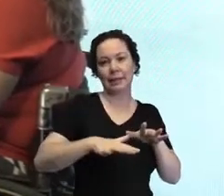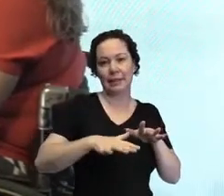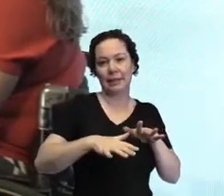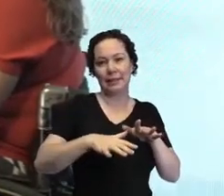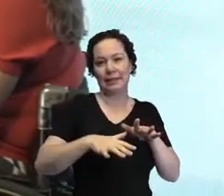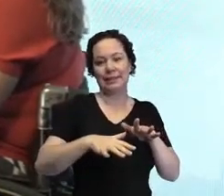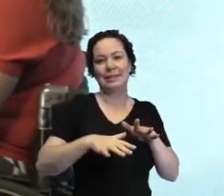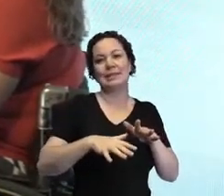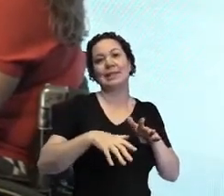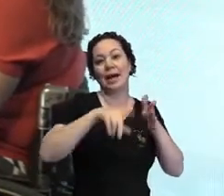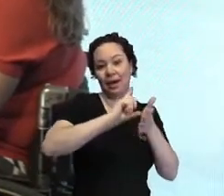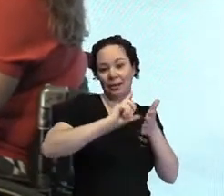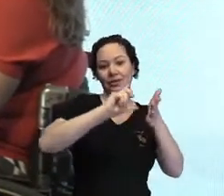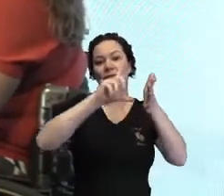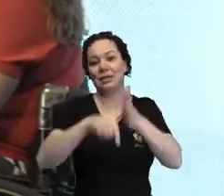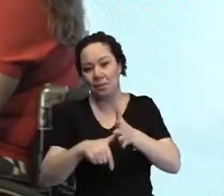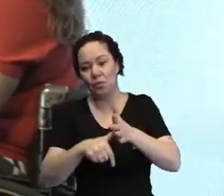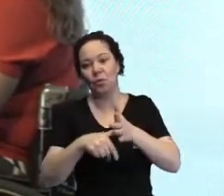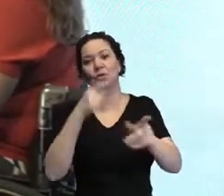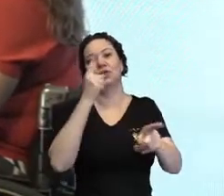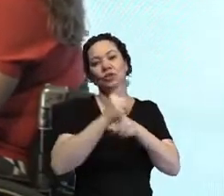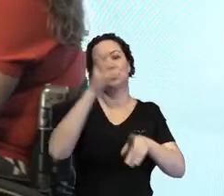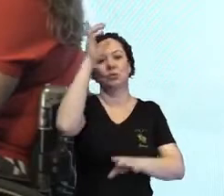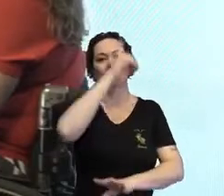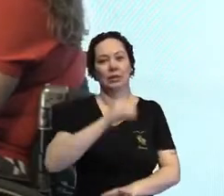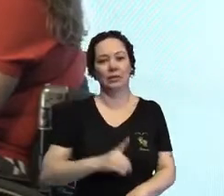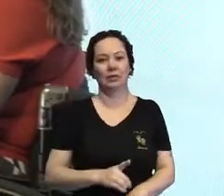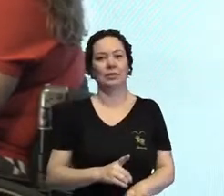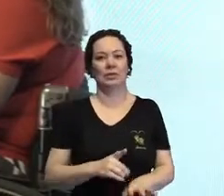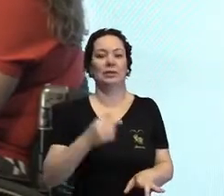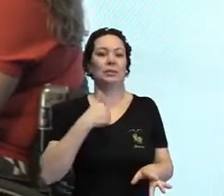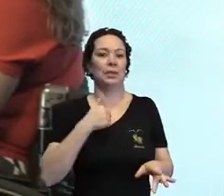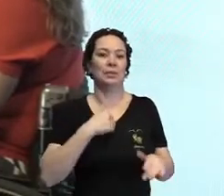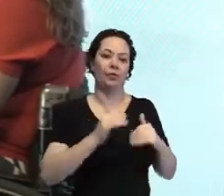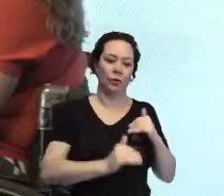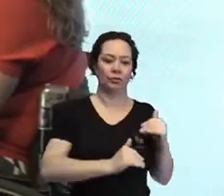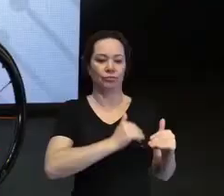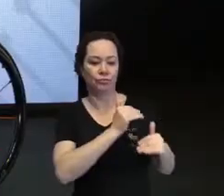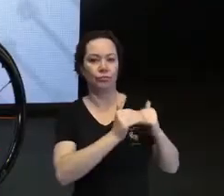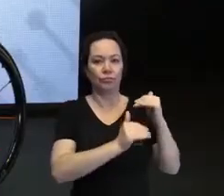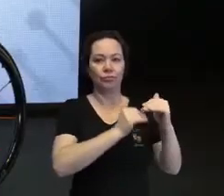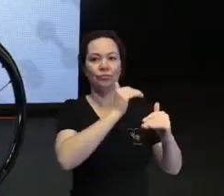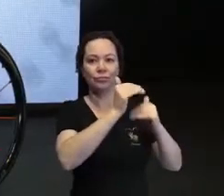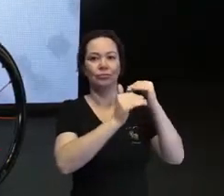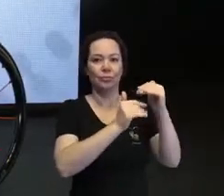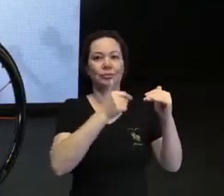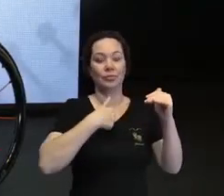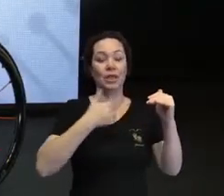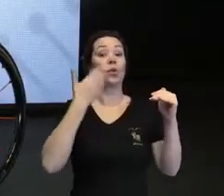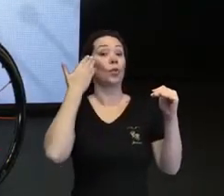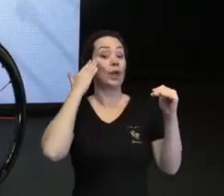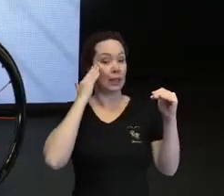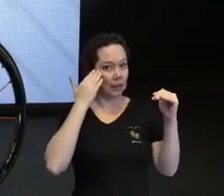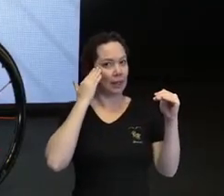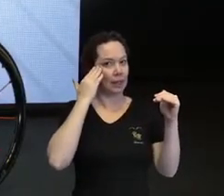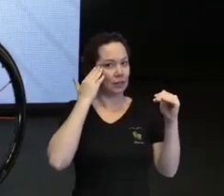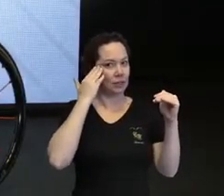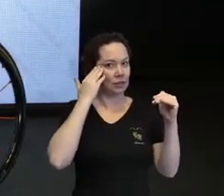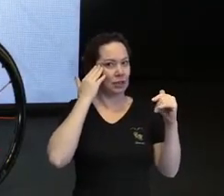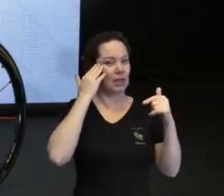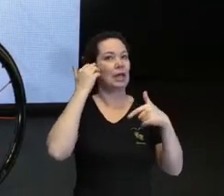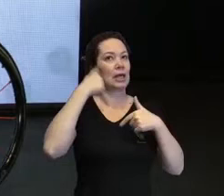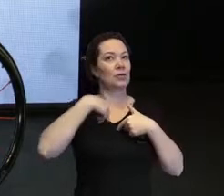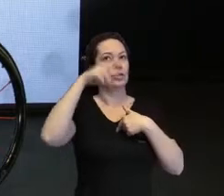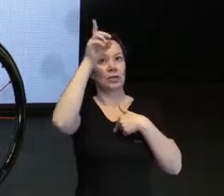mesmo depois de descobrir a deficiência. Então, para mim, foi esse processo. E eu digo que eu me entendi uma pessoa com